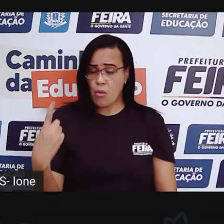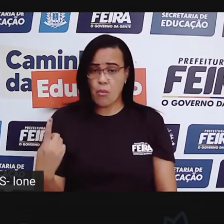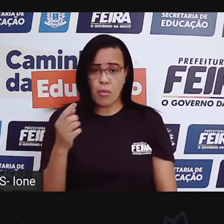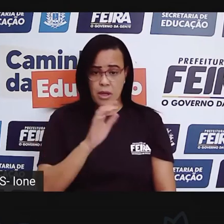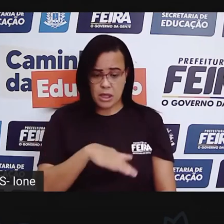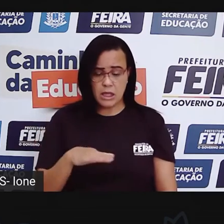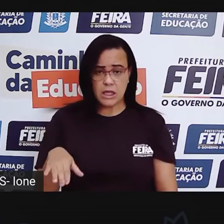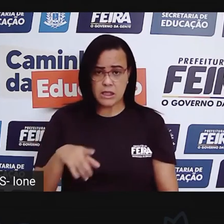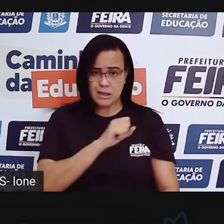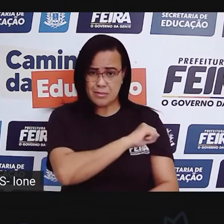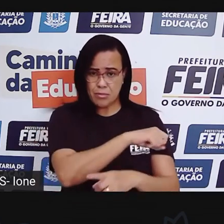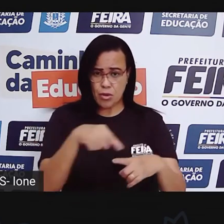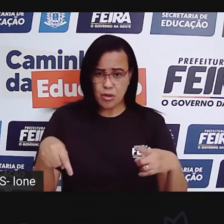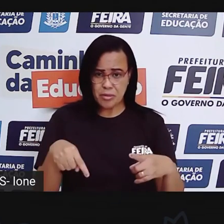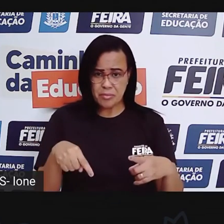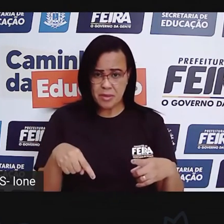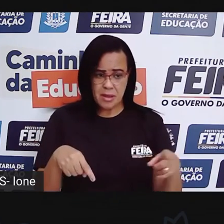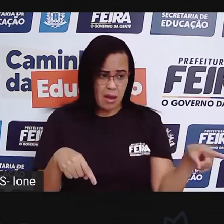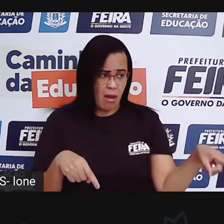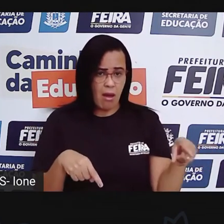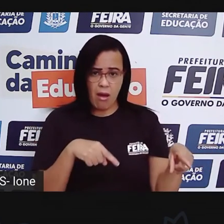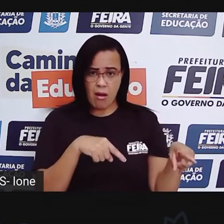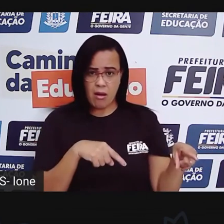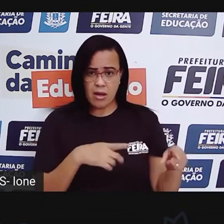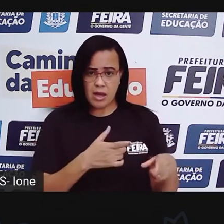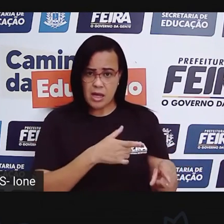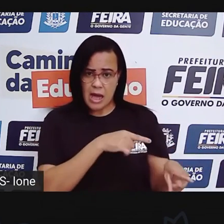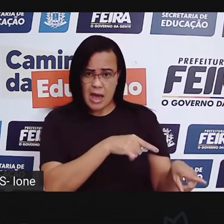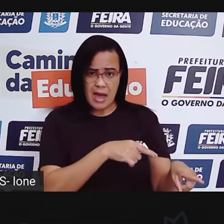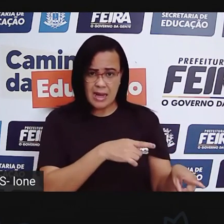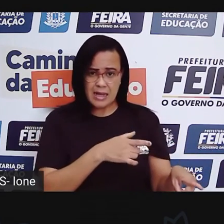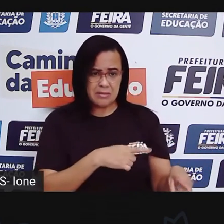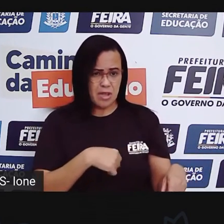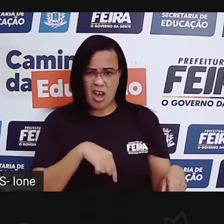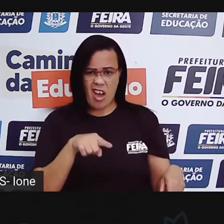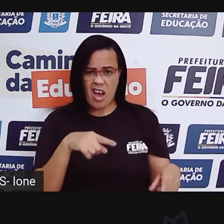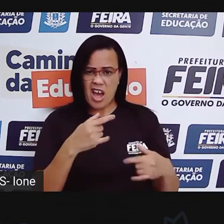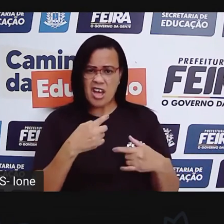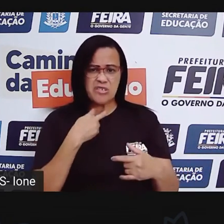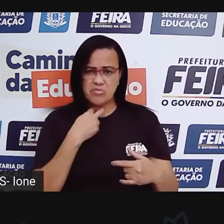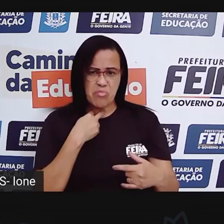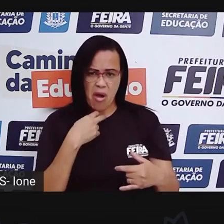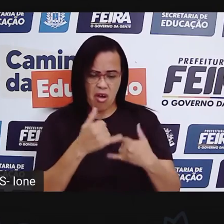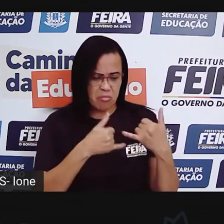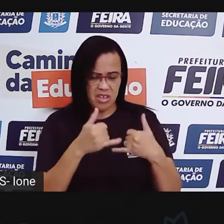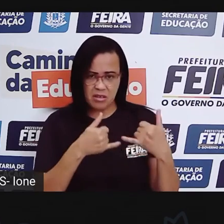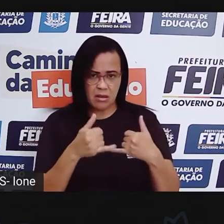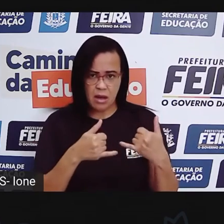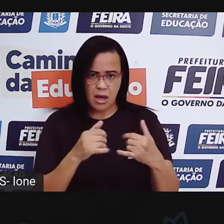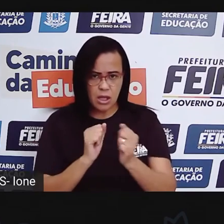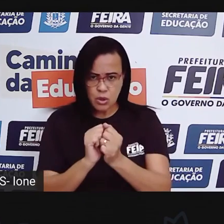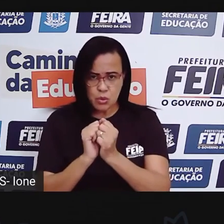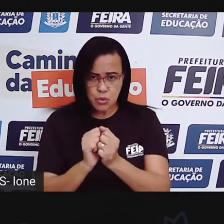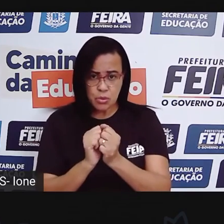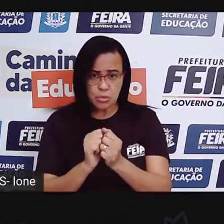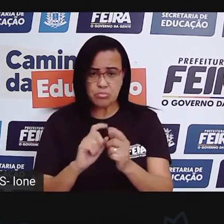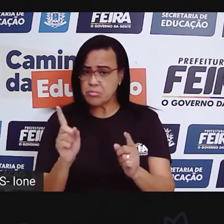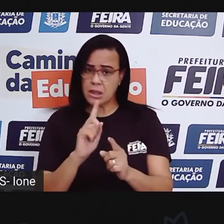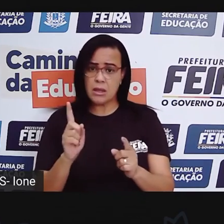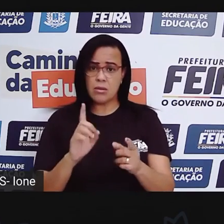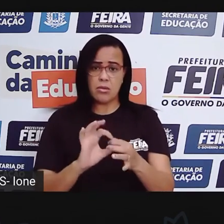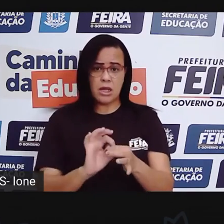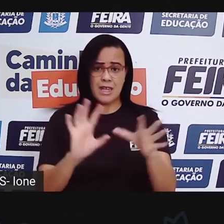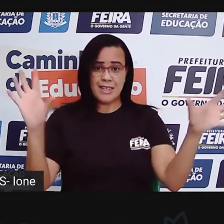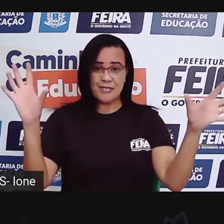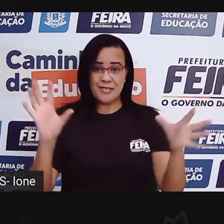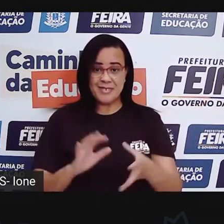parquinho? Não pode, né? Porque todas têm o direito de estar ali naquele espaço brincando, né? Então,